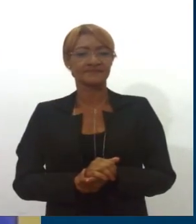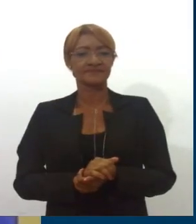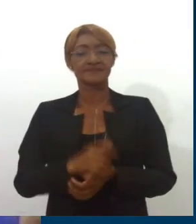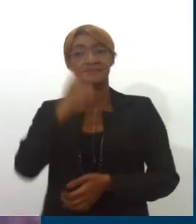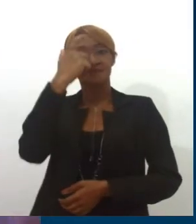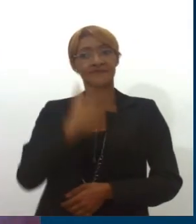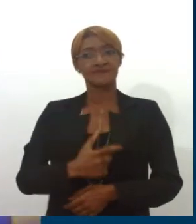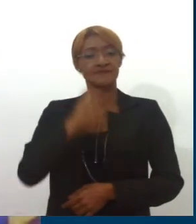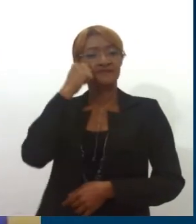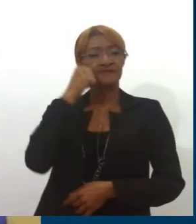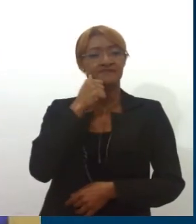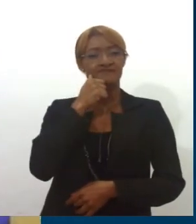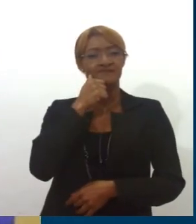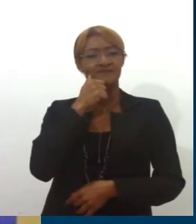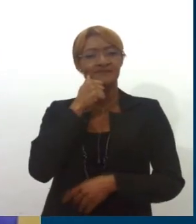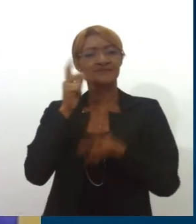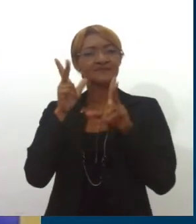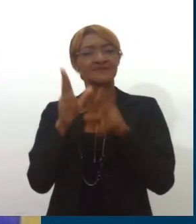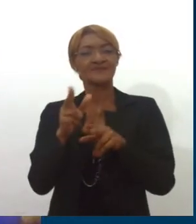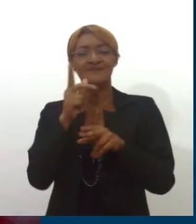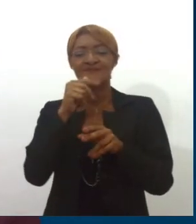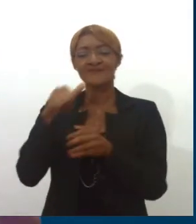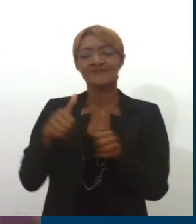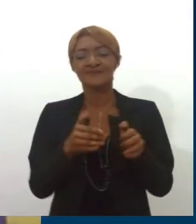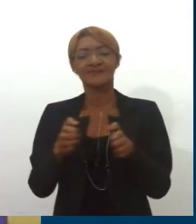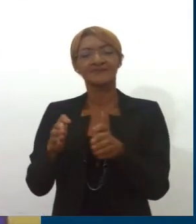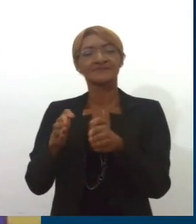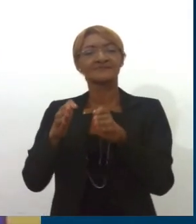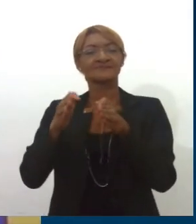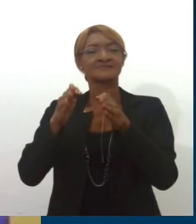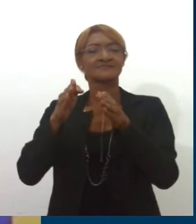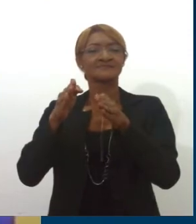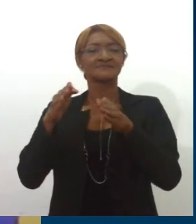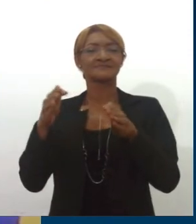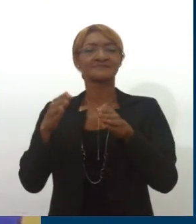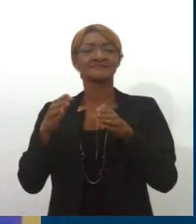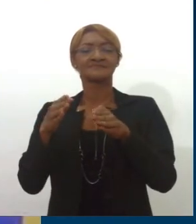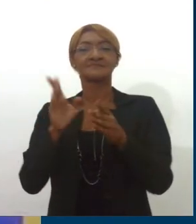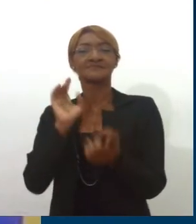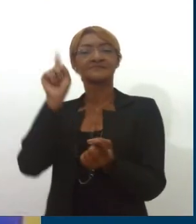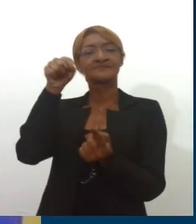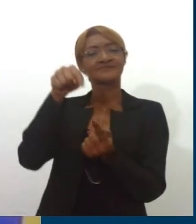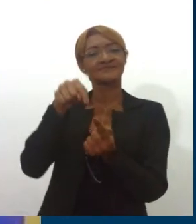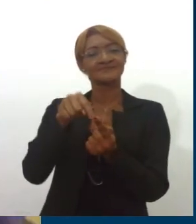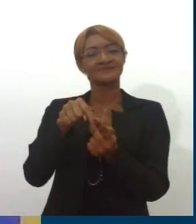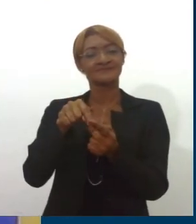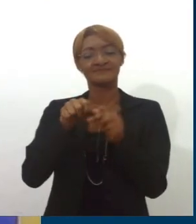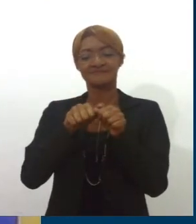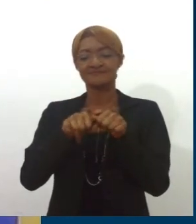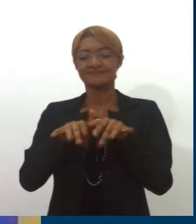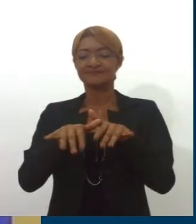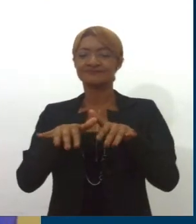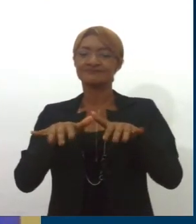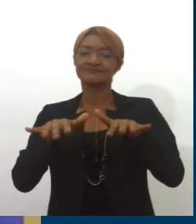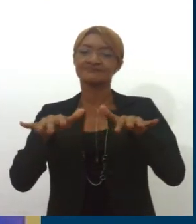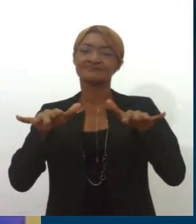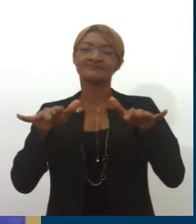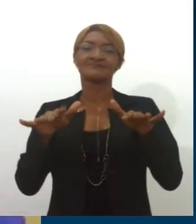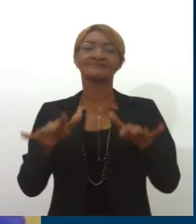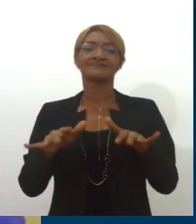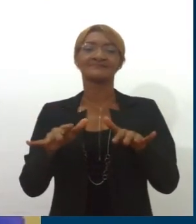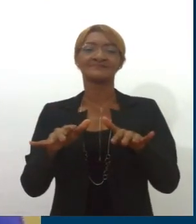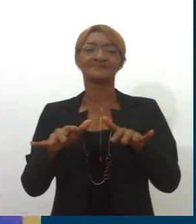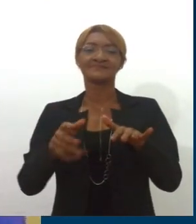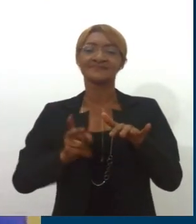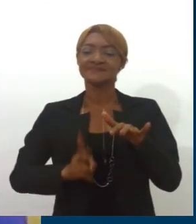mulher é como as águas de um rio, na mais pura intenção que um rio agrega. Um portal por onde